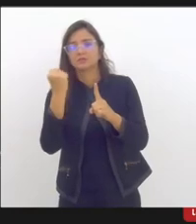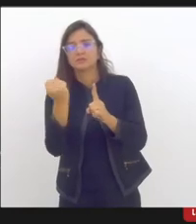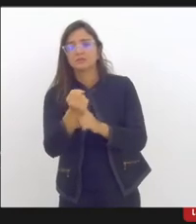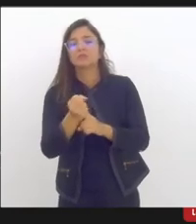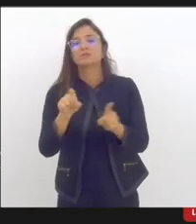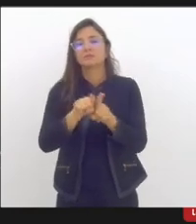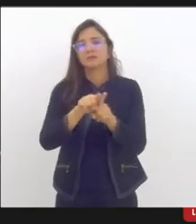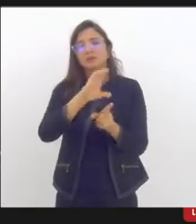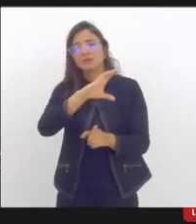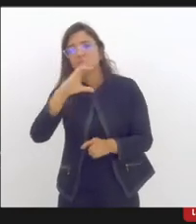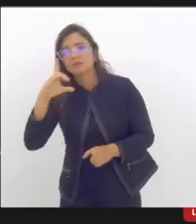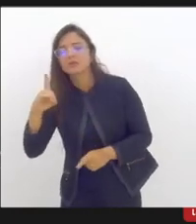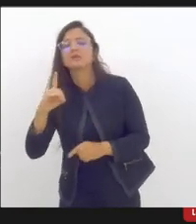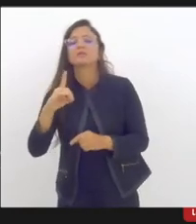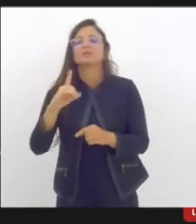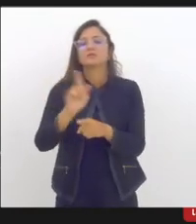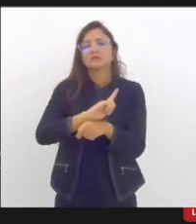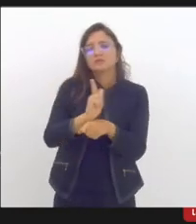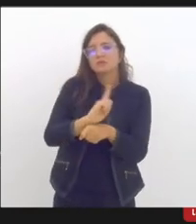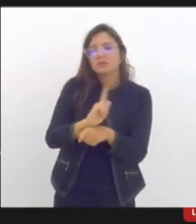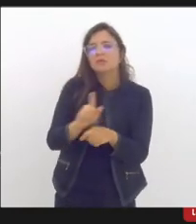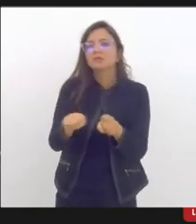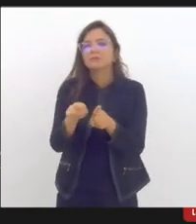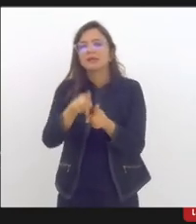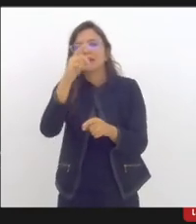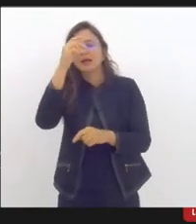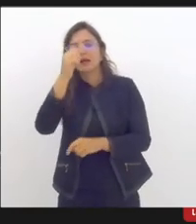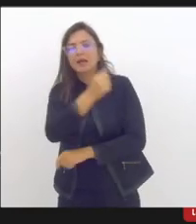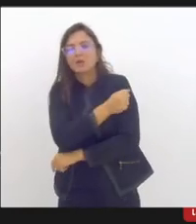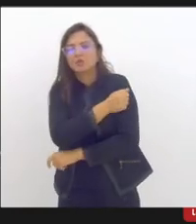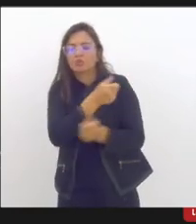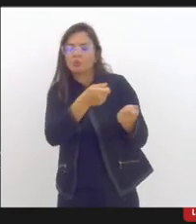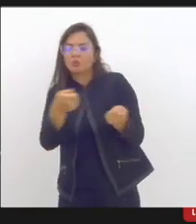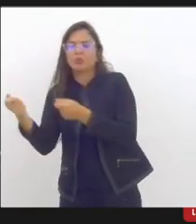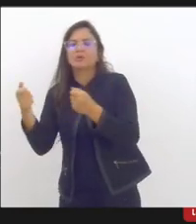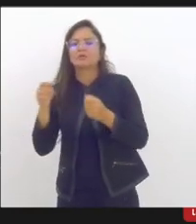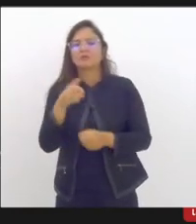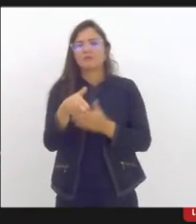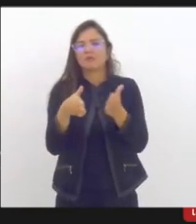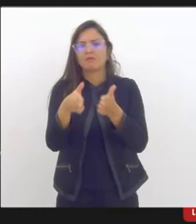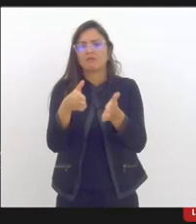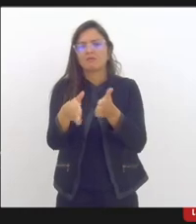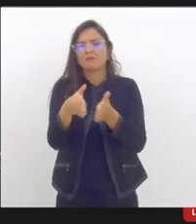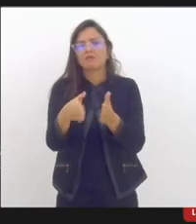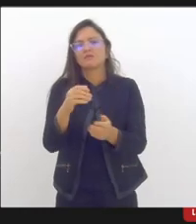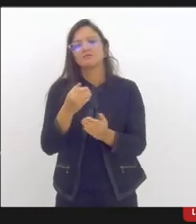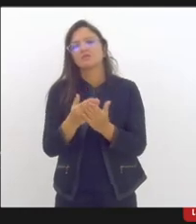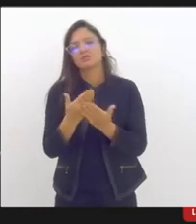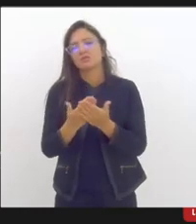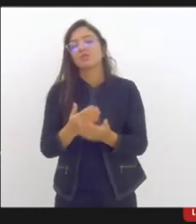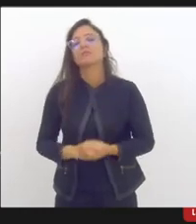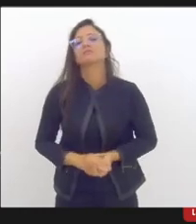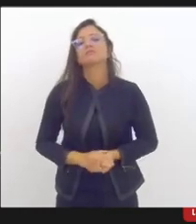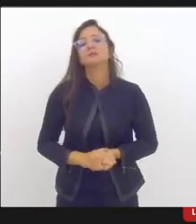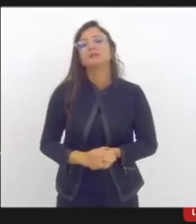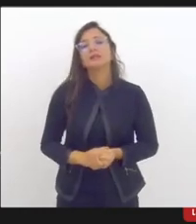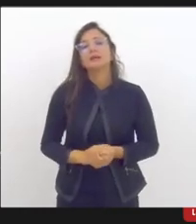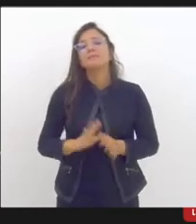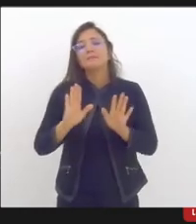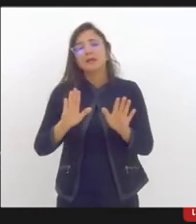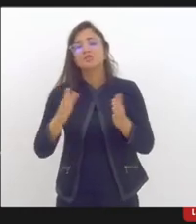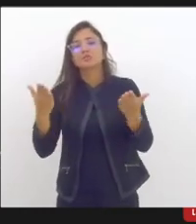e Frequência Escolar, coordenadoria esta que tem no seu escopo de atuação a temática da promoção